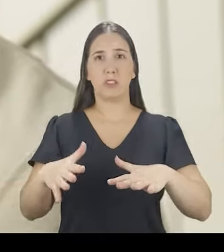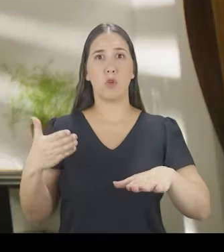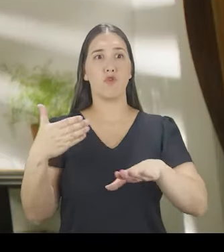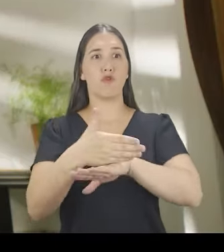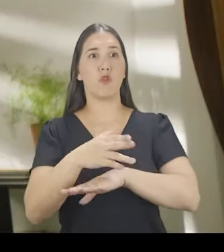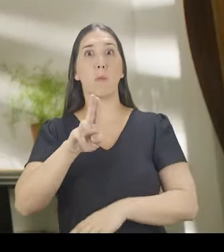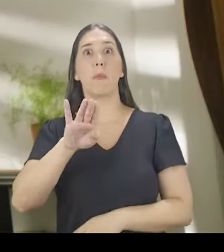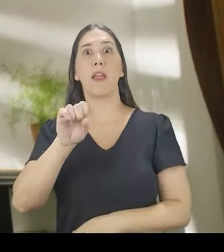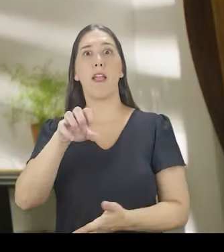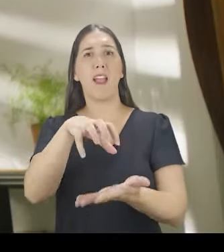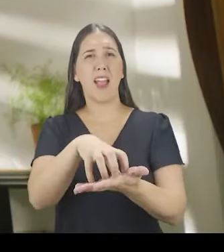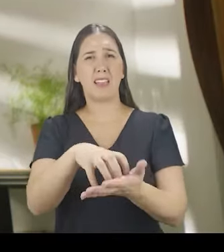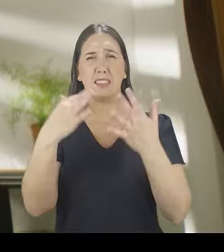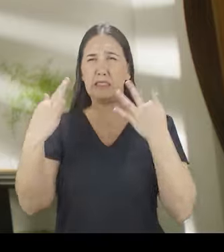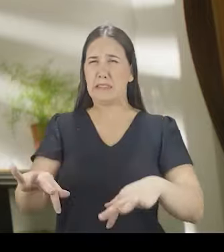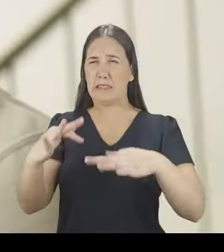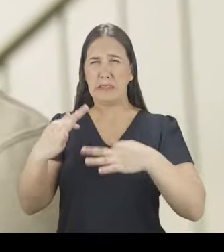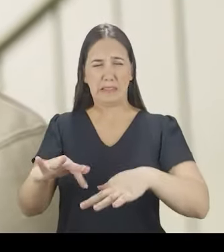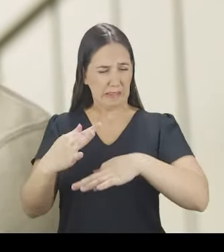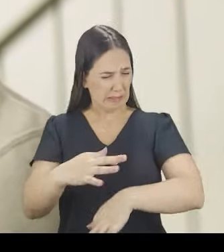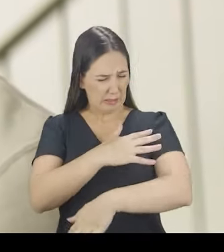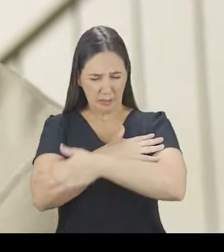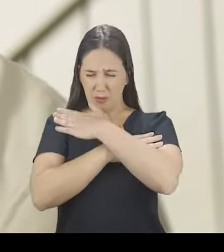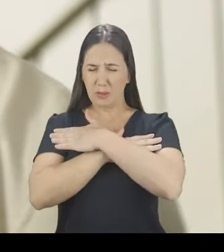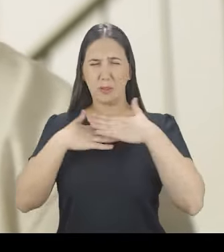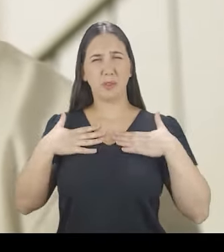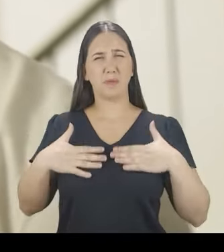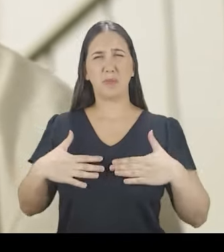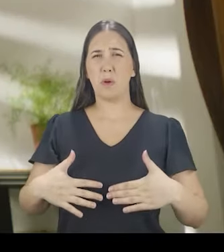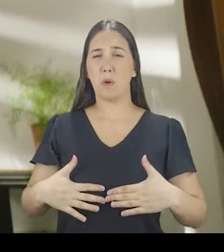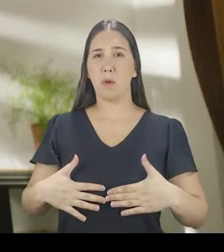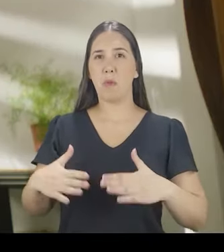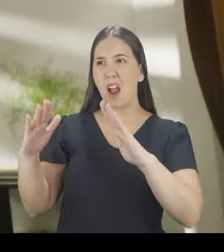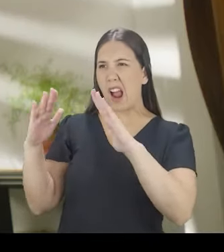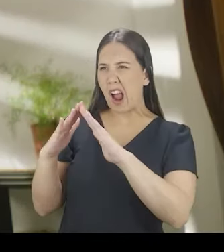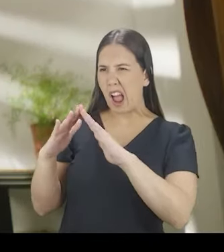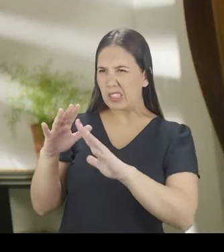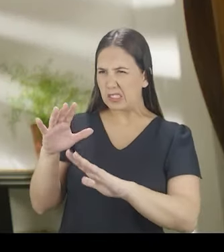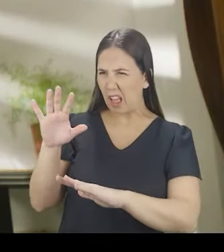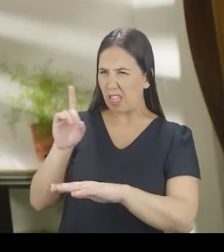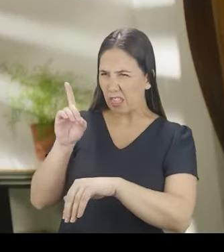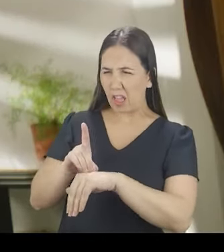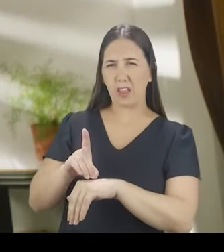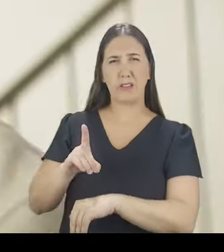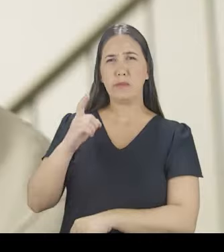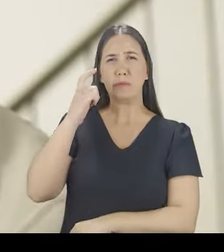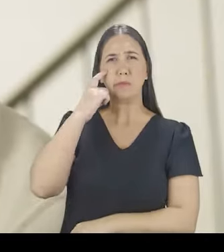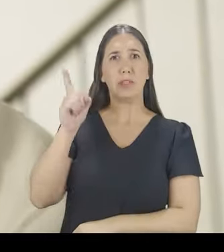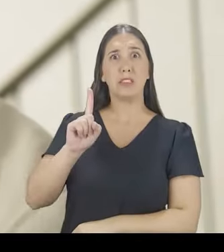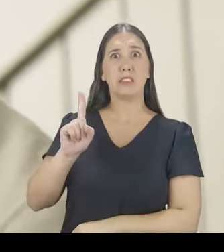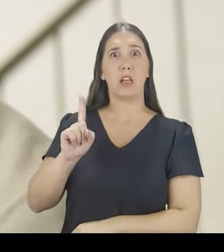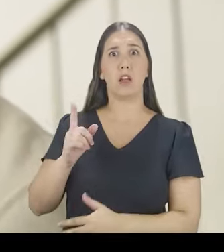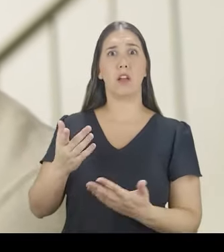exames. Eu sentia dor nos músculos, dor no corpo todo. E eu não acreditava que acontecesse na nossa casa. Até acontecesse comigo. E eu